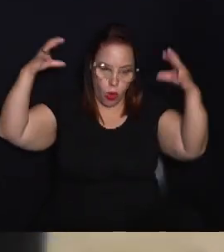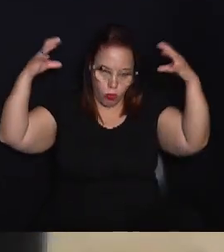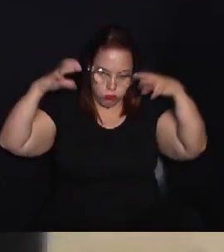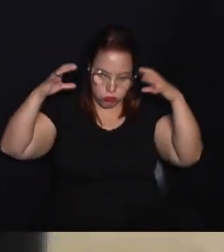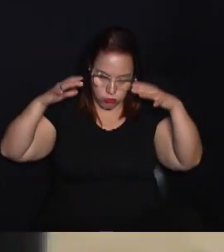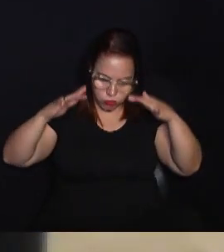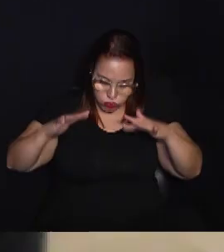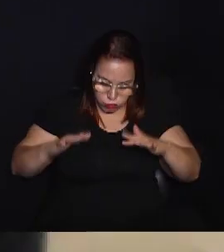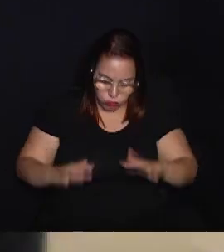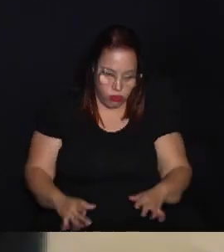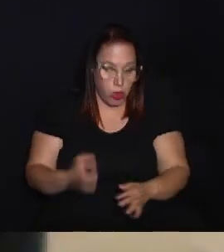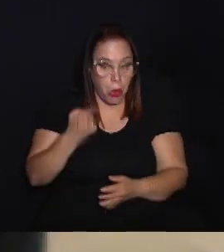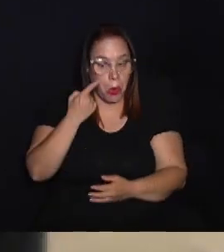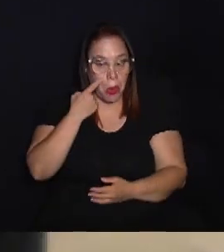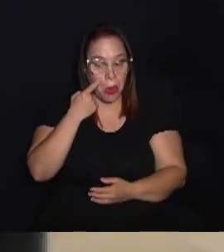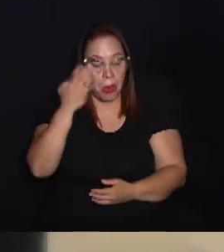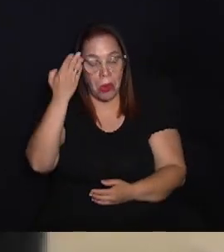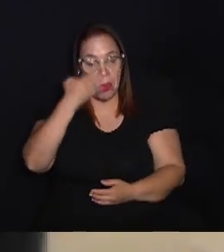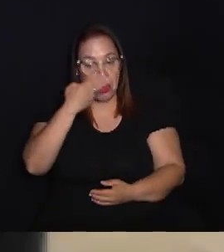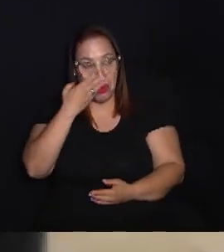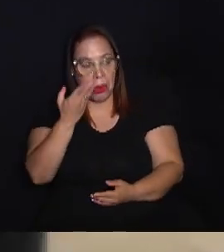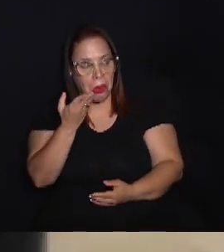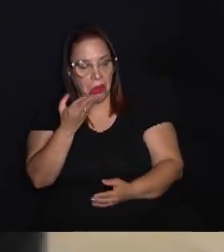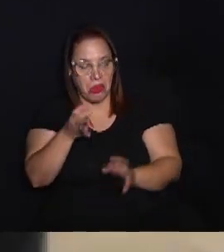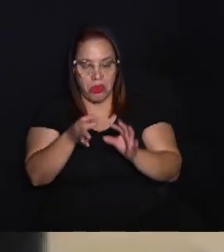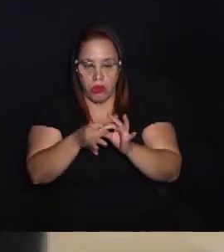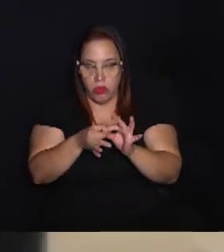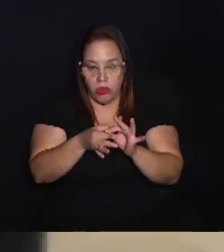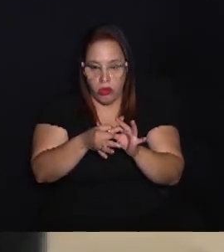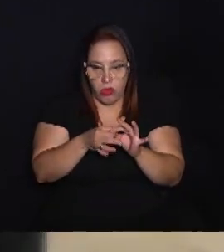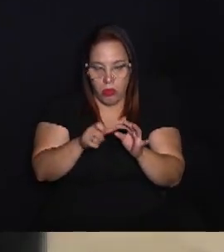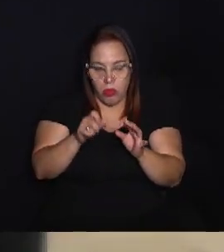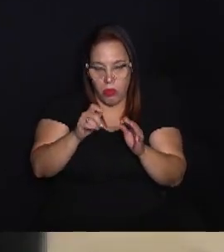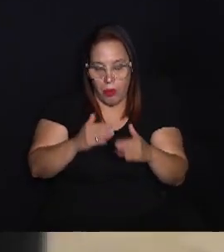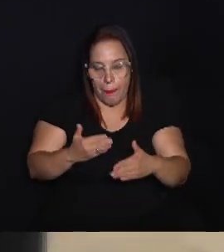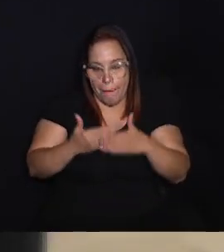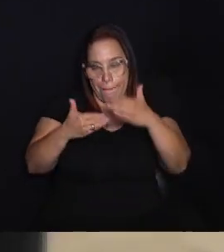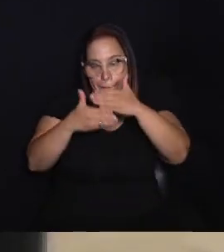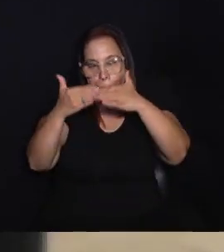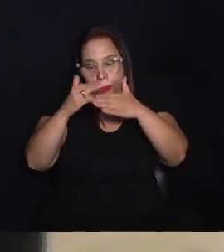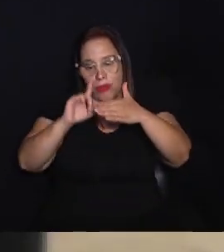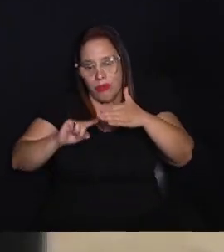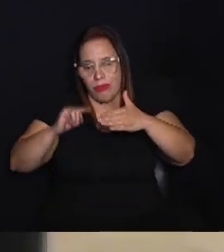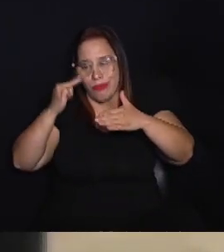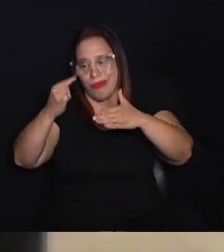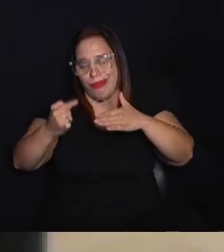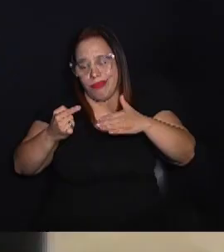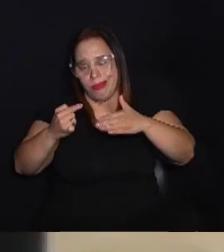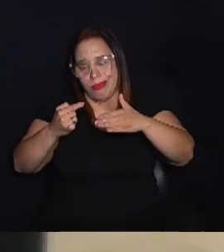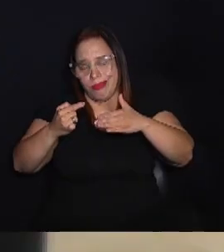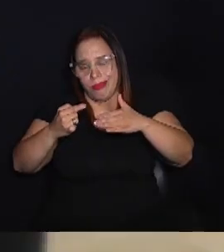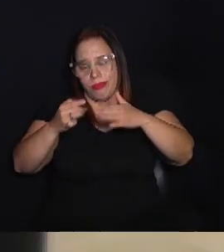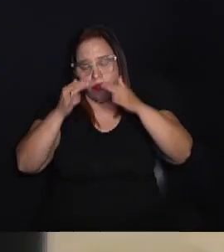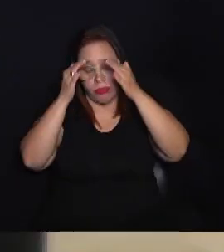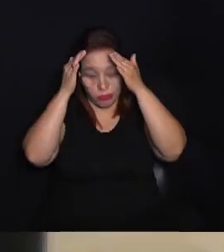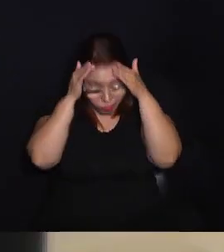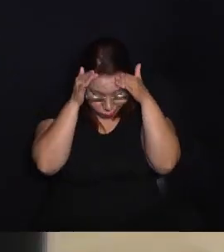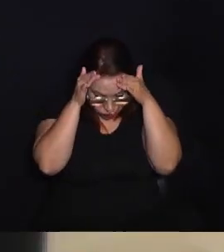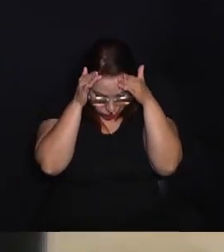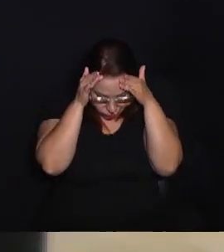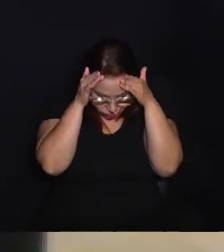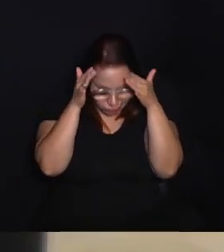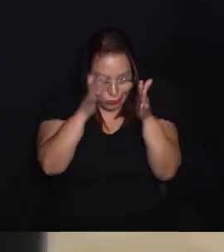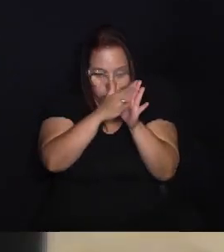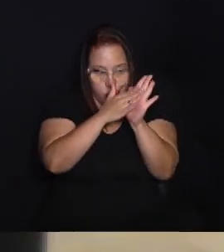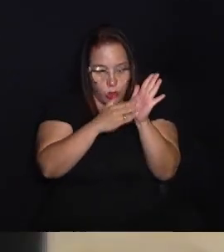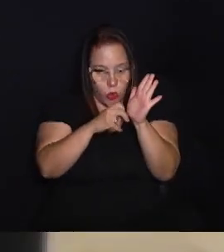ou por vazamentos ali que não são vistos a olho humano, numa conexão interna, uma parede ou algo do tipo, que você só vai ver depois que já está dando bolho ali